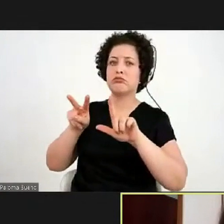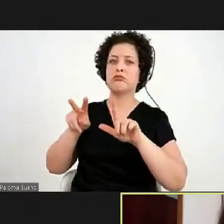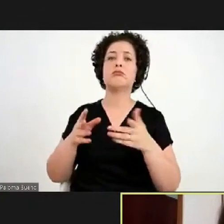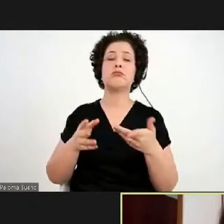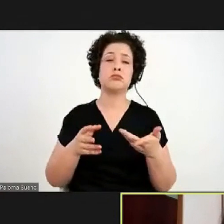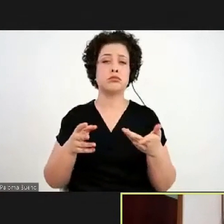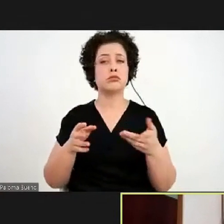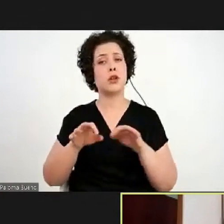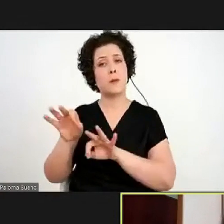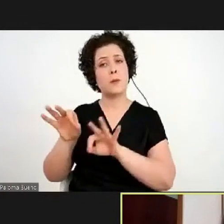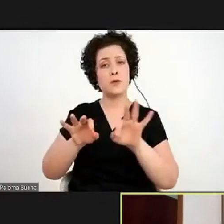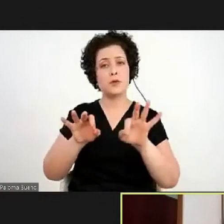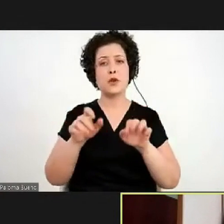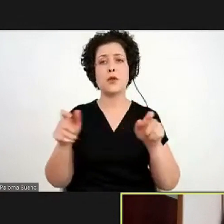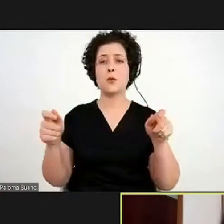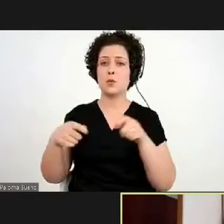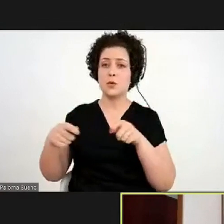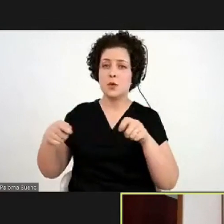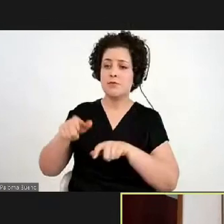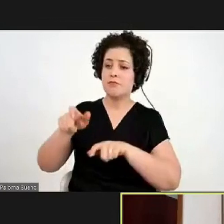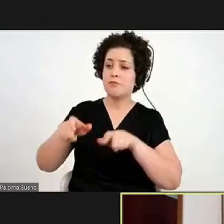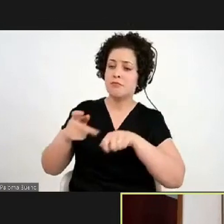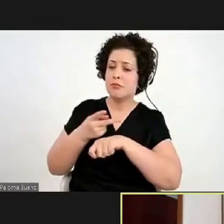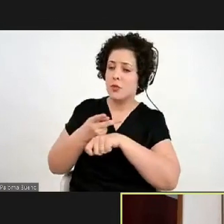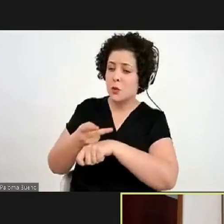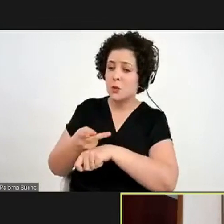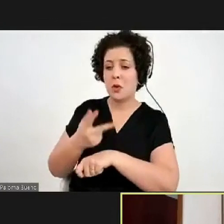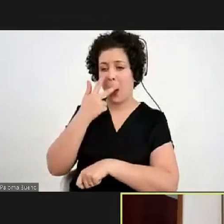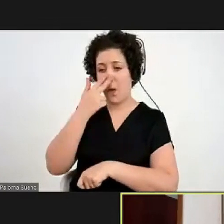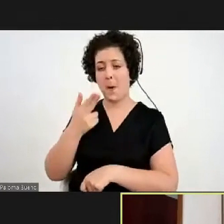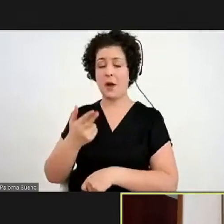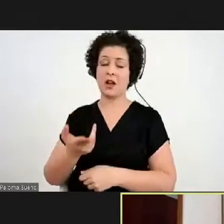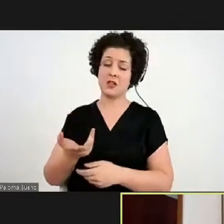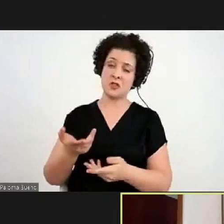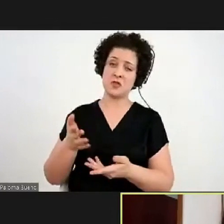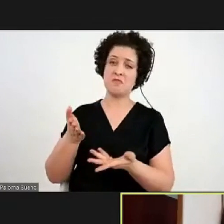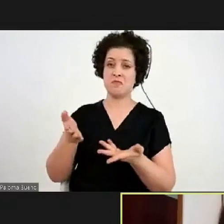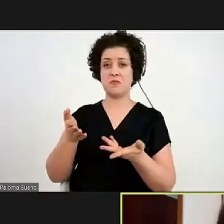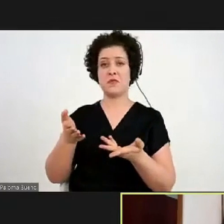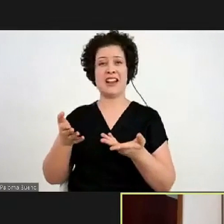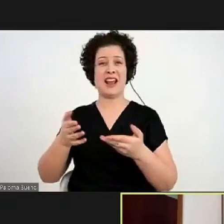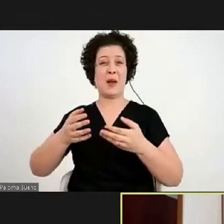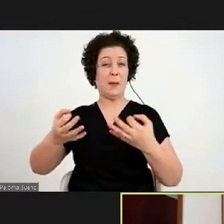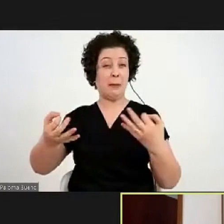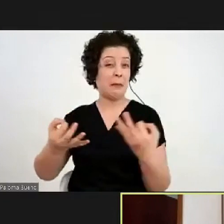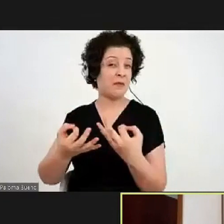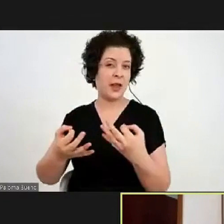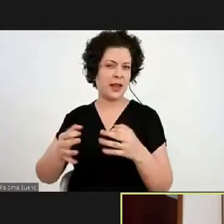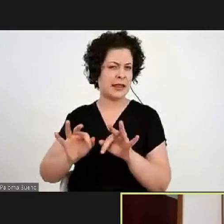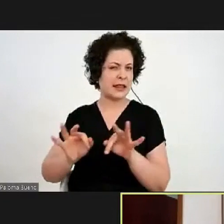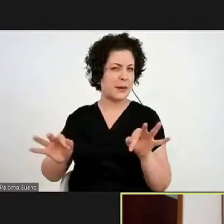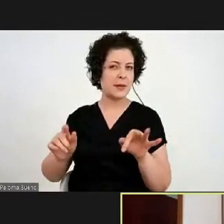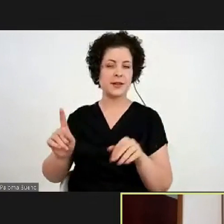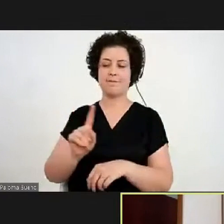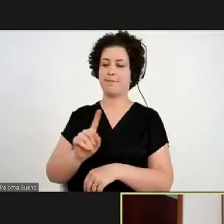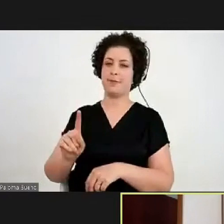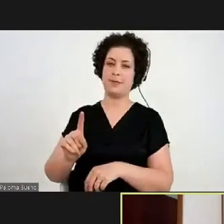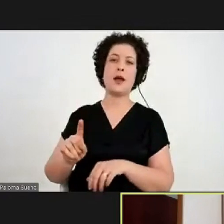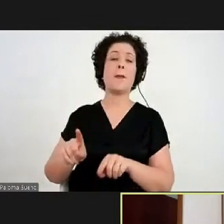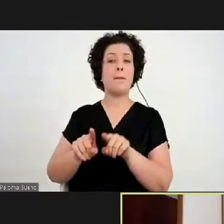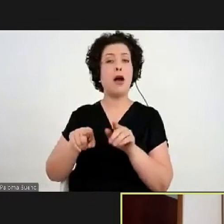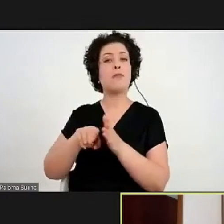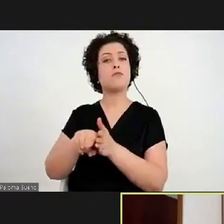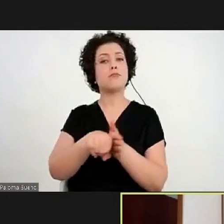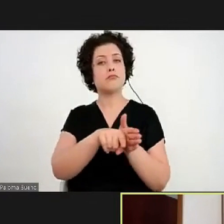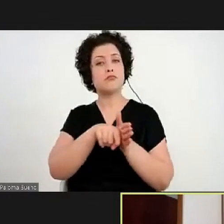possíveis para quem está nessa busca, eu acho, me parece isso, não acho que seja simples, mas tem pesquisas